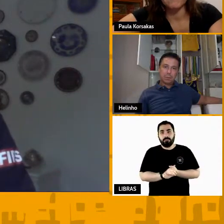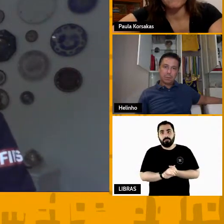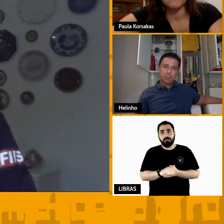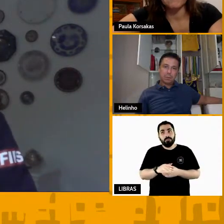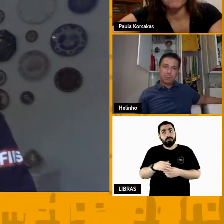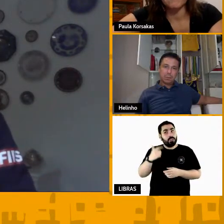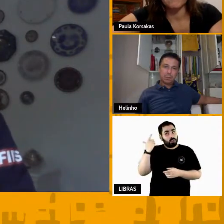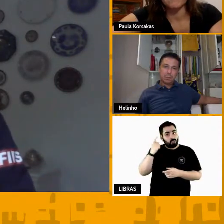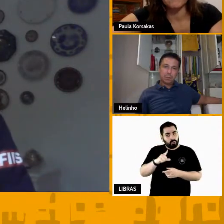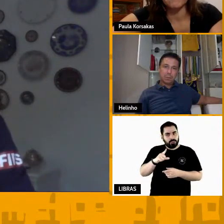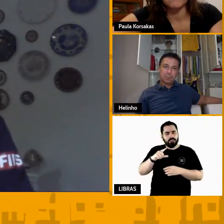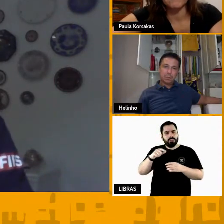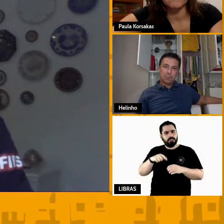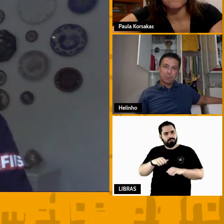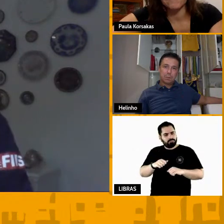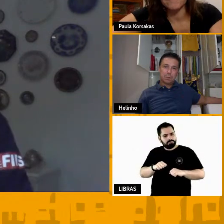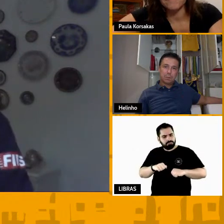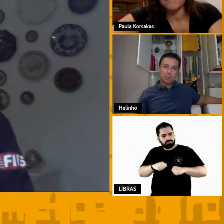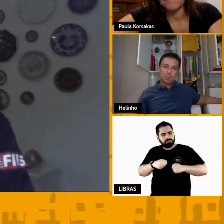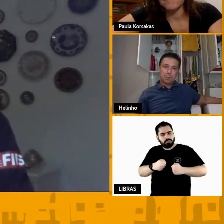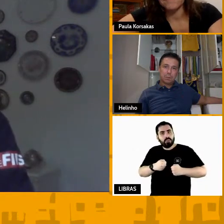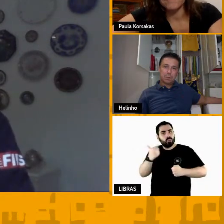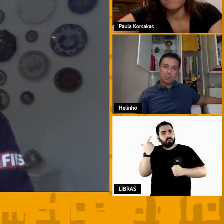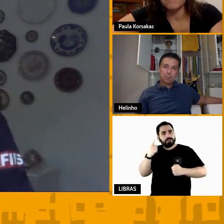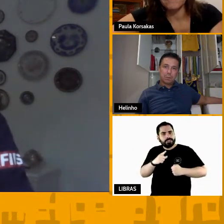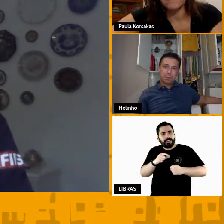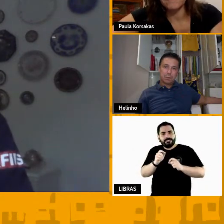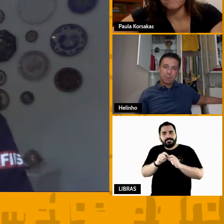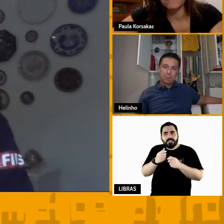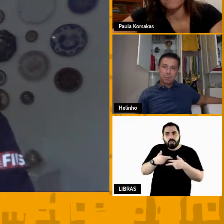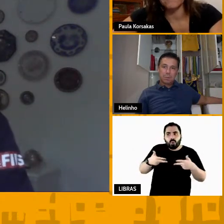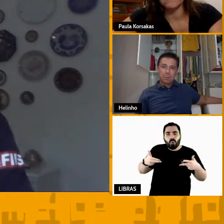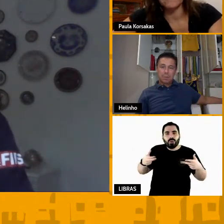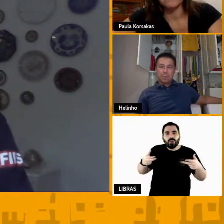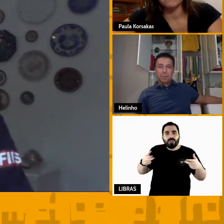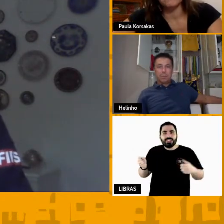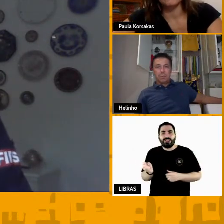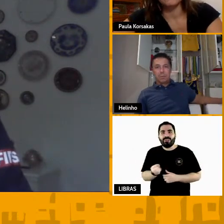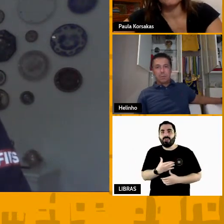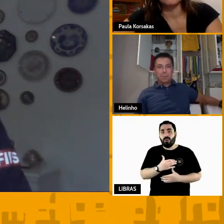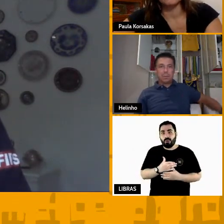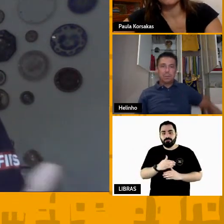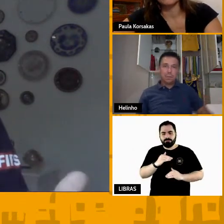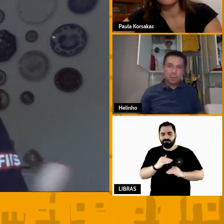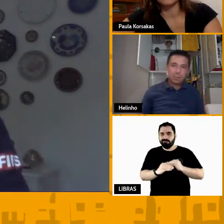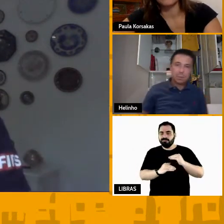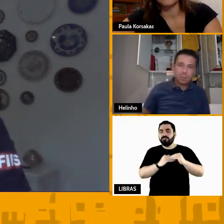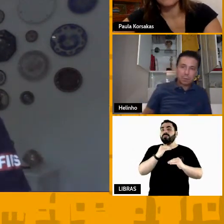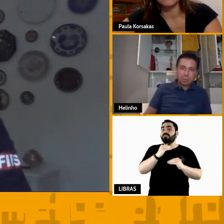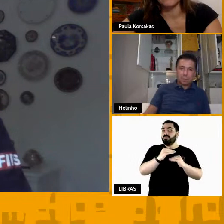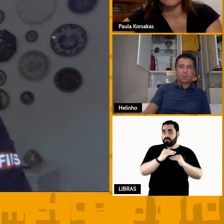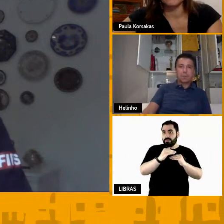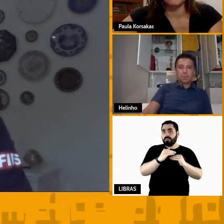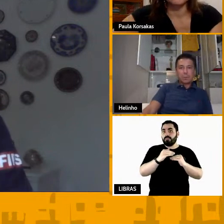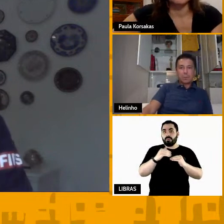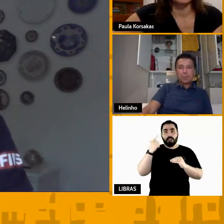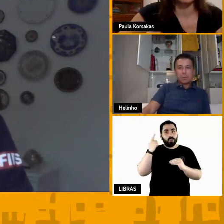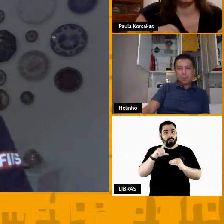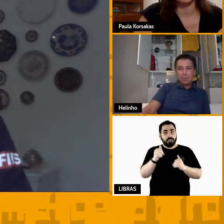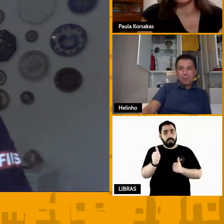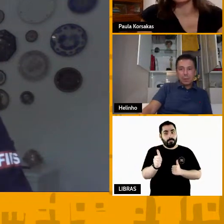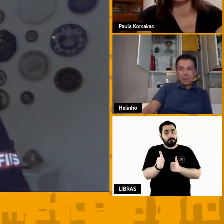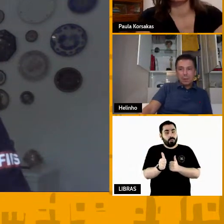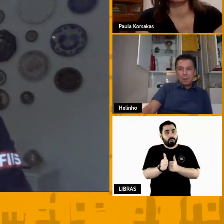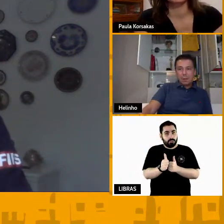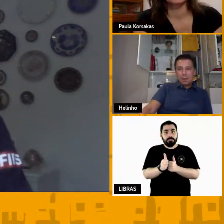experimentar e conforme vai passando a idade vai subindo as idades e consequentemente se aproximando do adulto